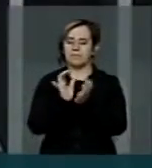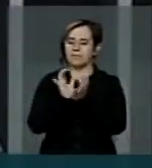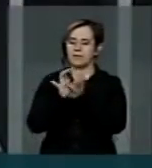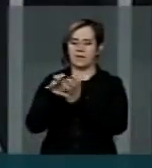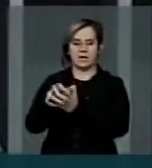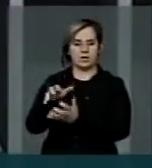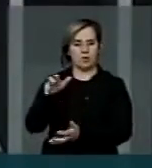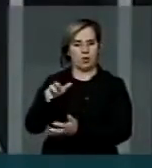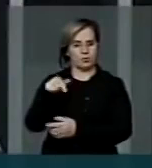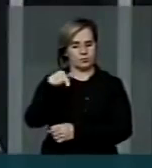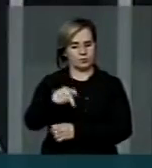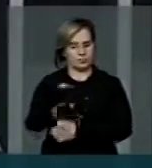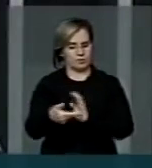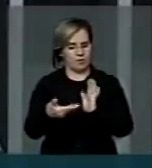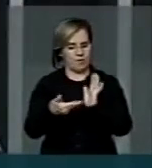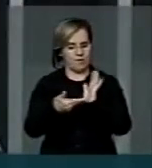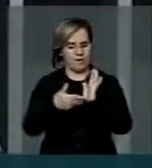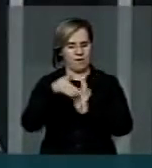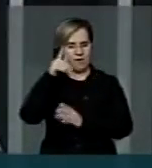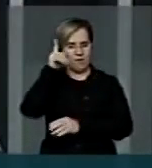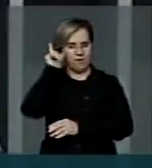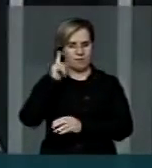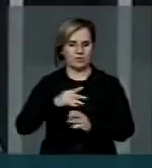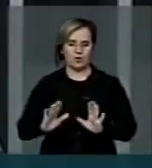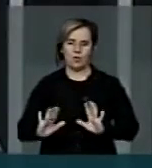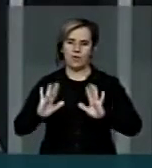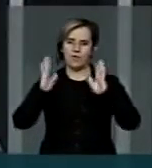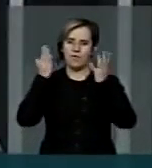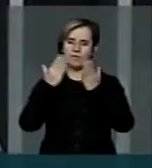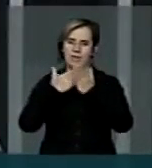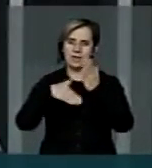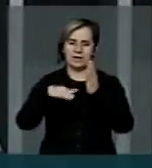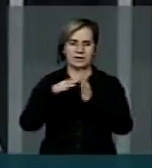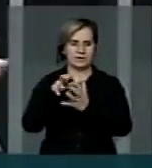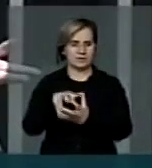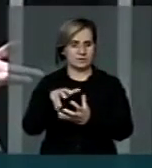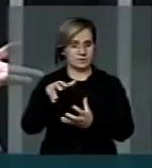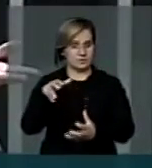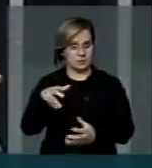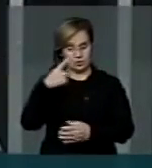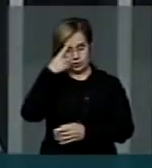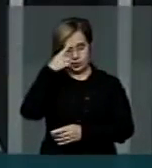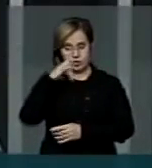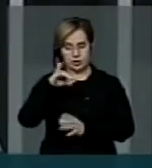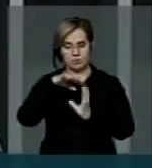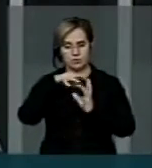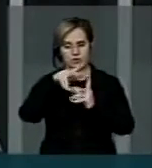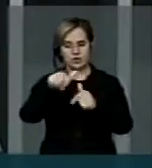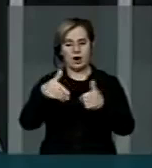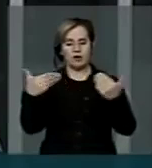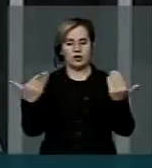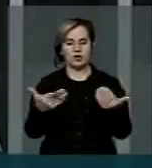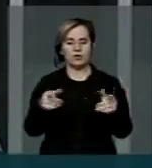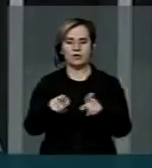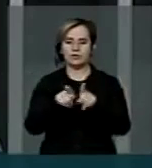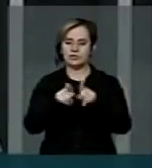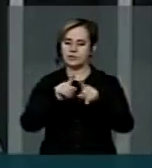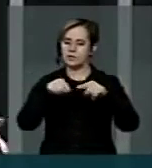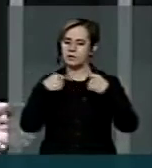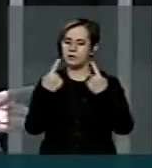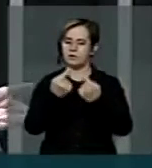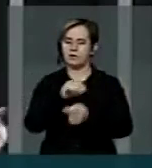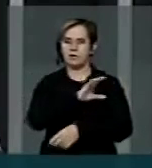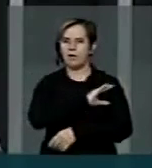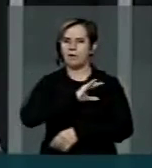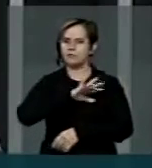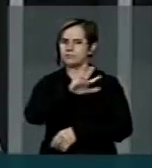Essa casa ontem prestou homenagem a todos os idosos pelo seu dia e hoje também, essa sessão da manhã,